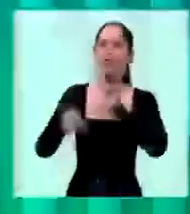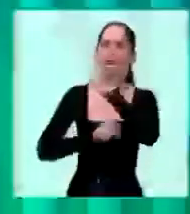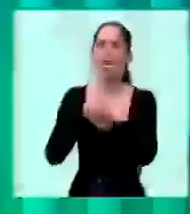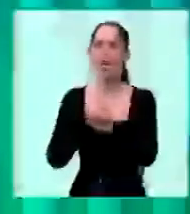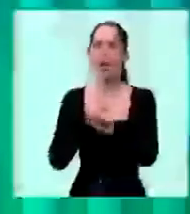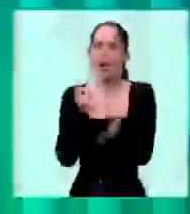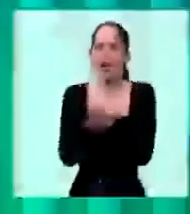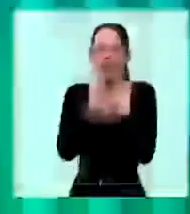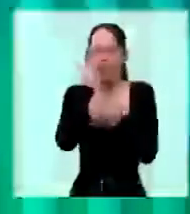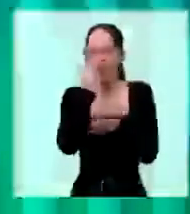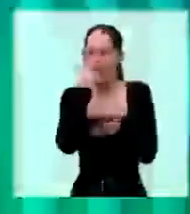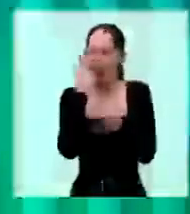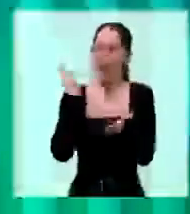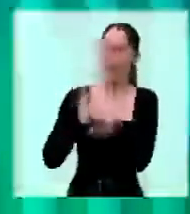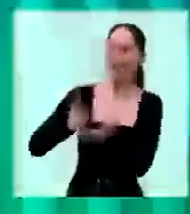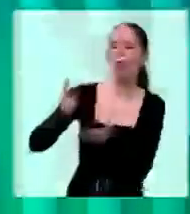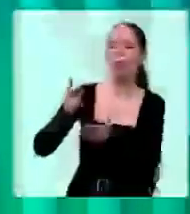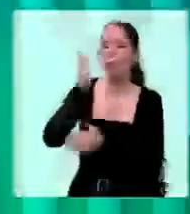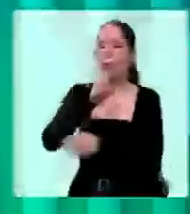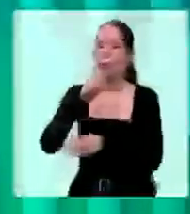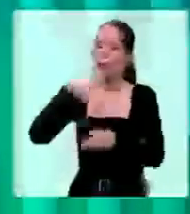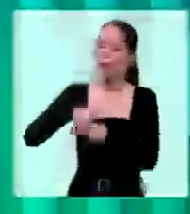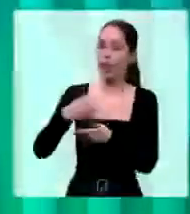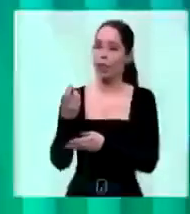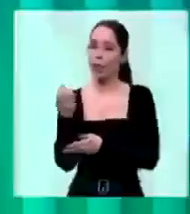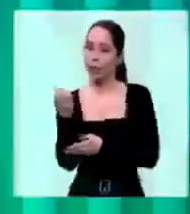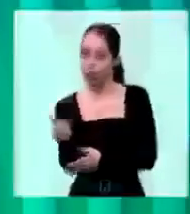65 para derrotar a velha política, a política do acordão.